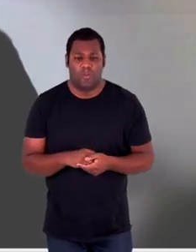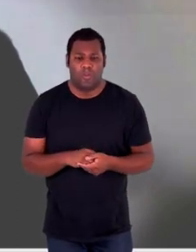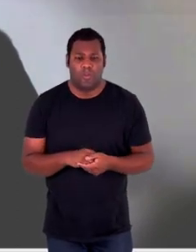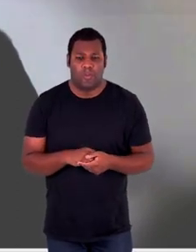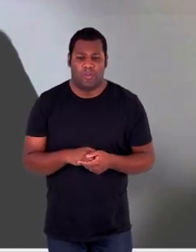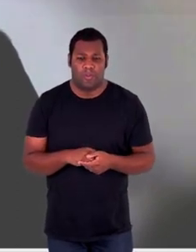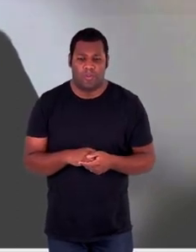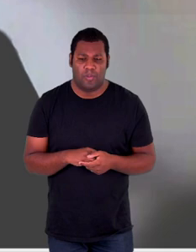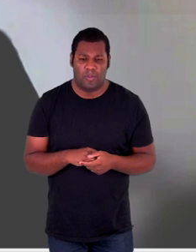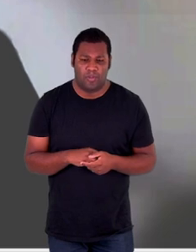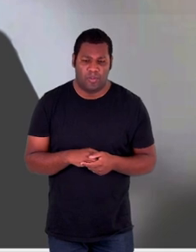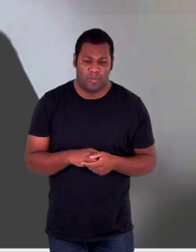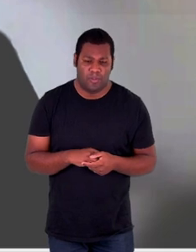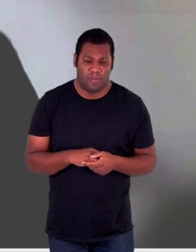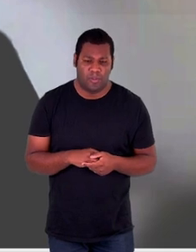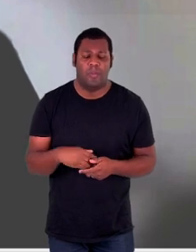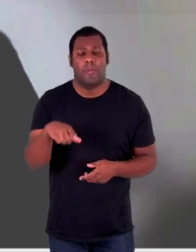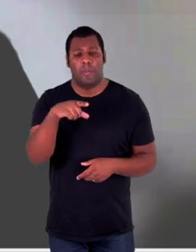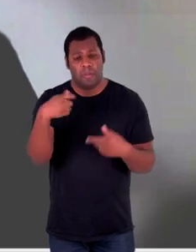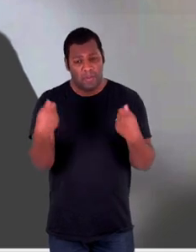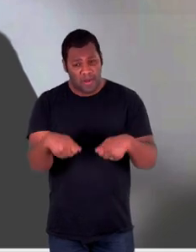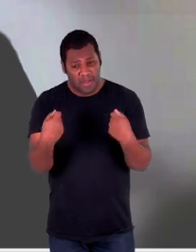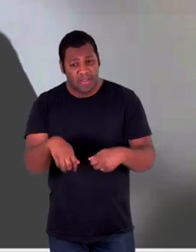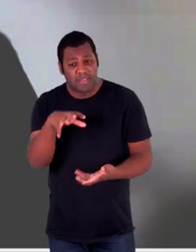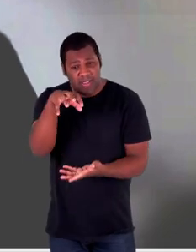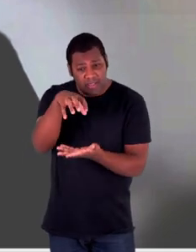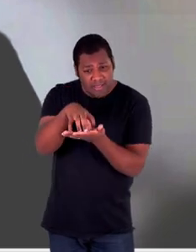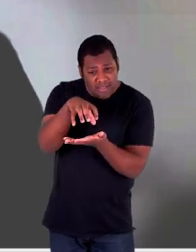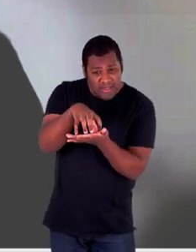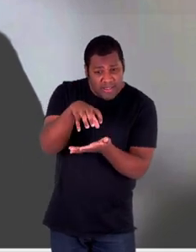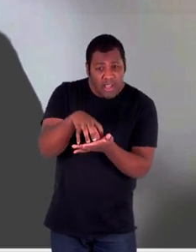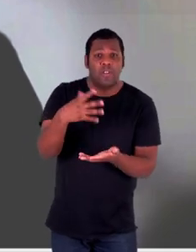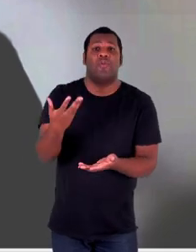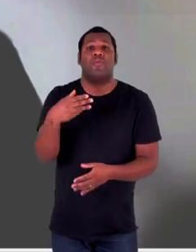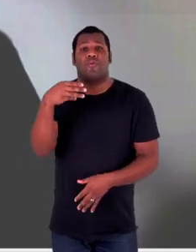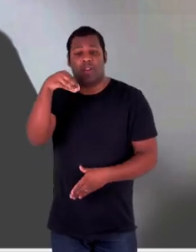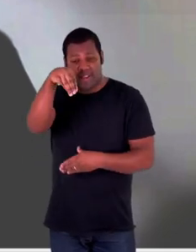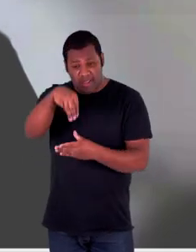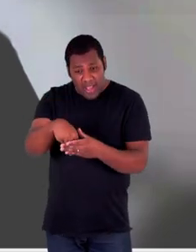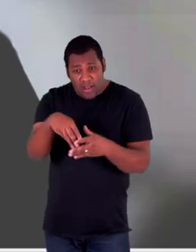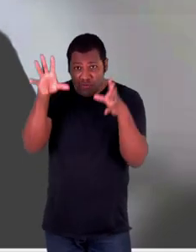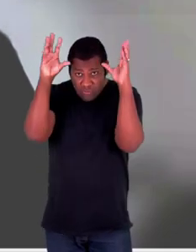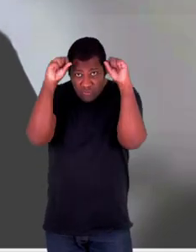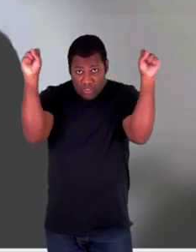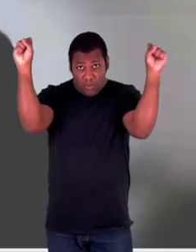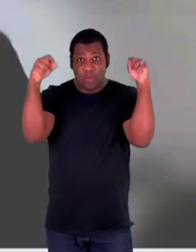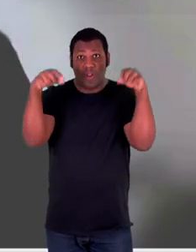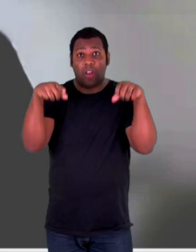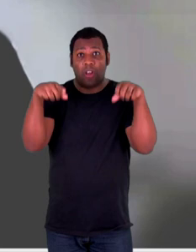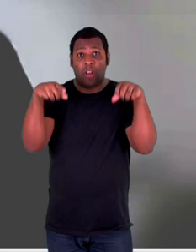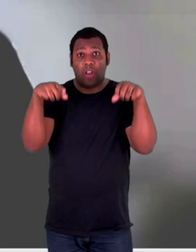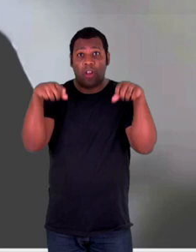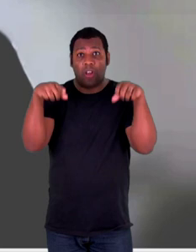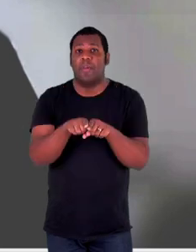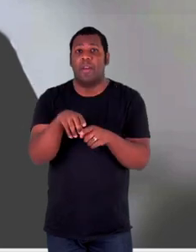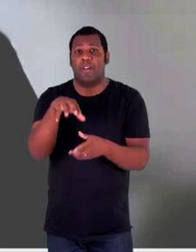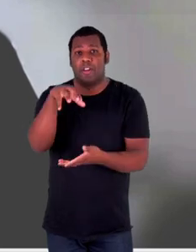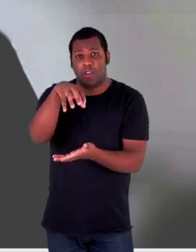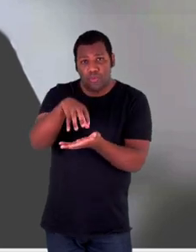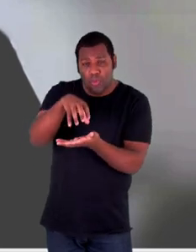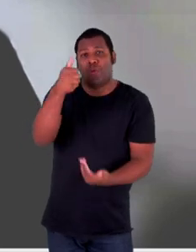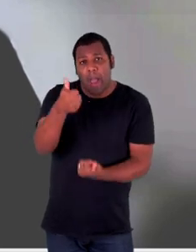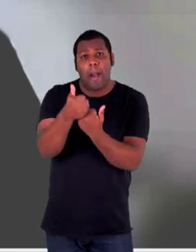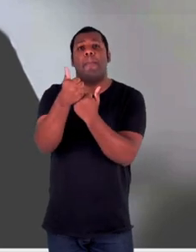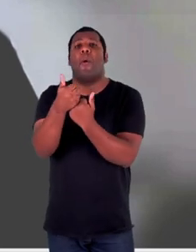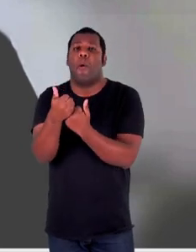instrumentalizada por meio dos centros especializados dos tribunais e dos núcleos e centros de apoio à atuação